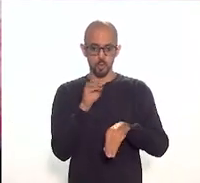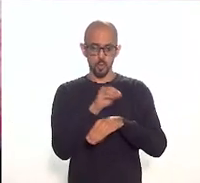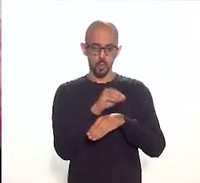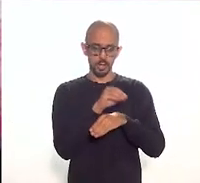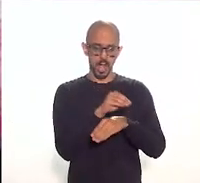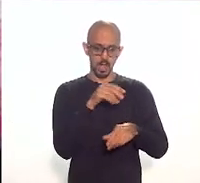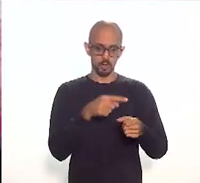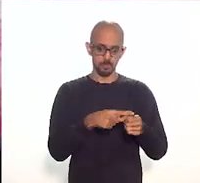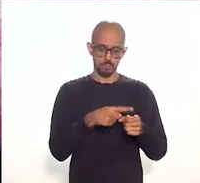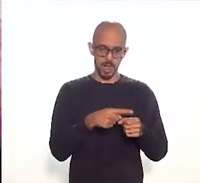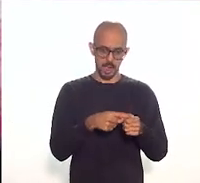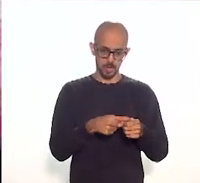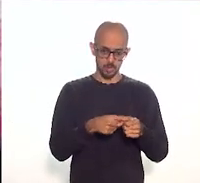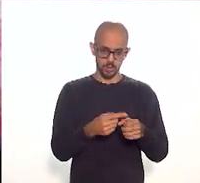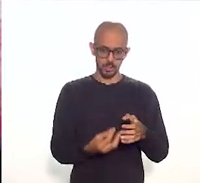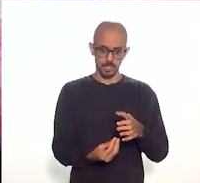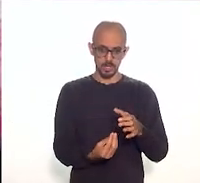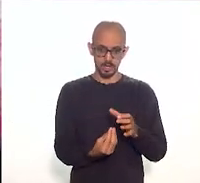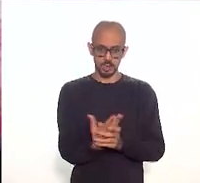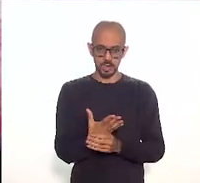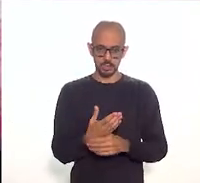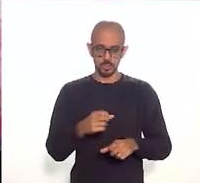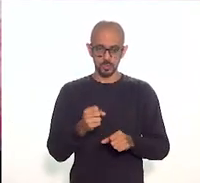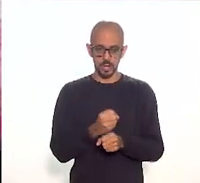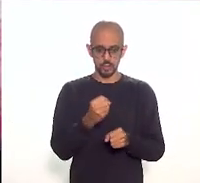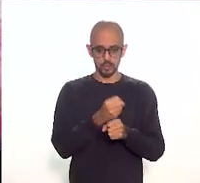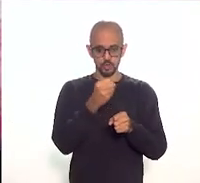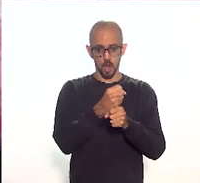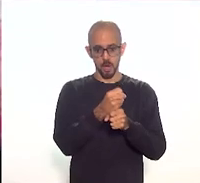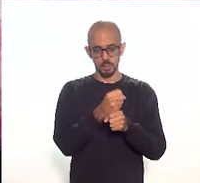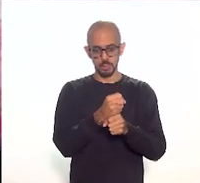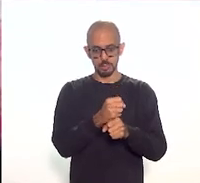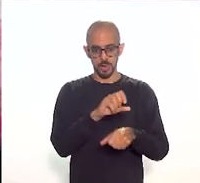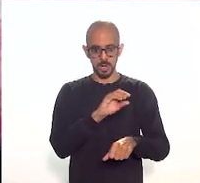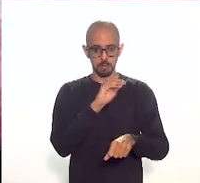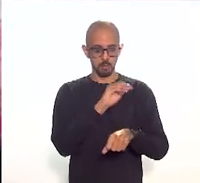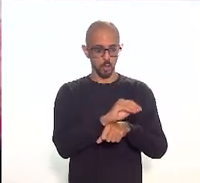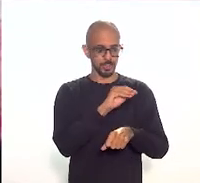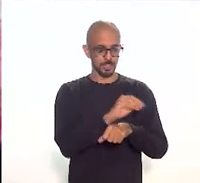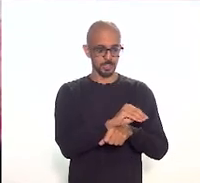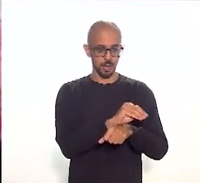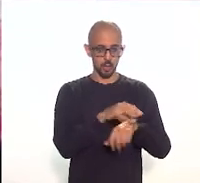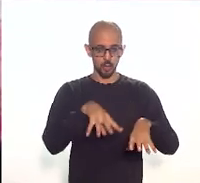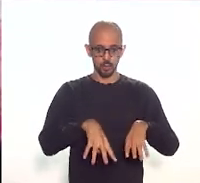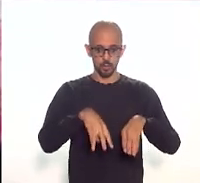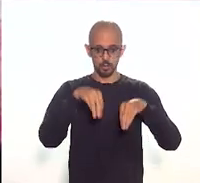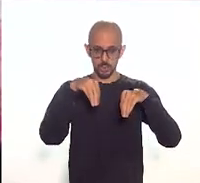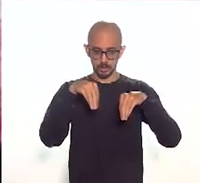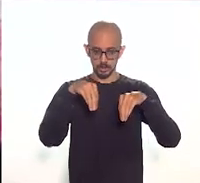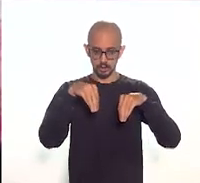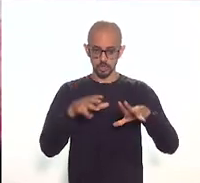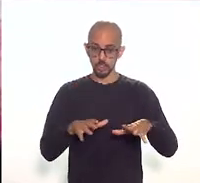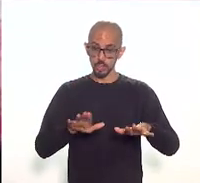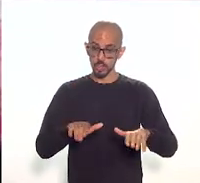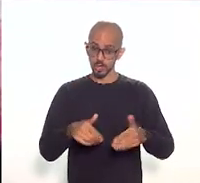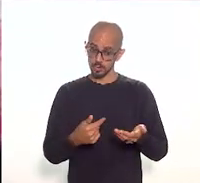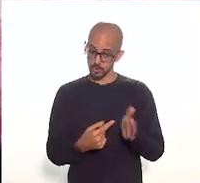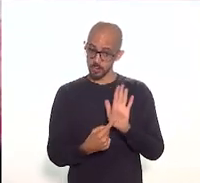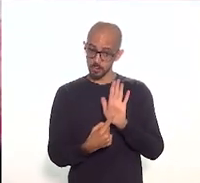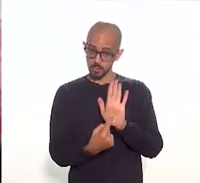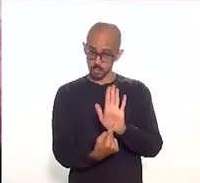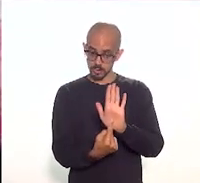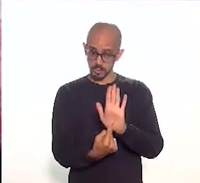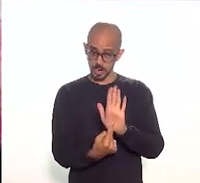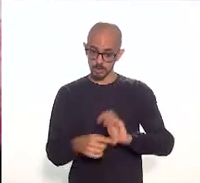criação da zona de anortecimento para a proteção do Palácio do Capete e foi mencionado o parecer do